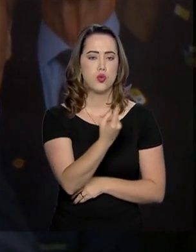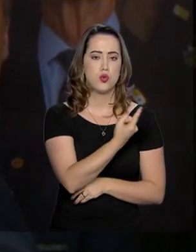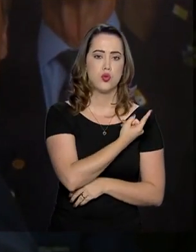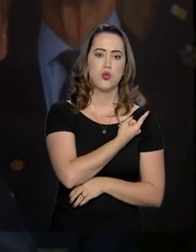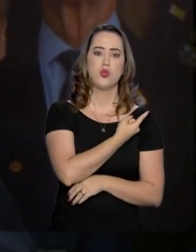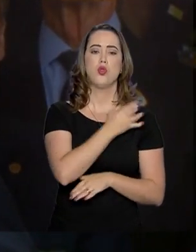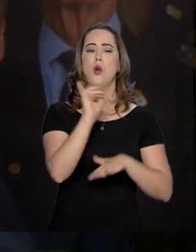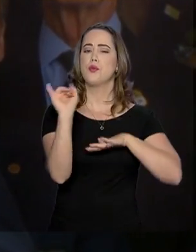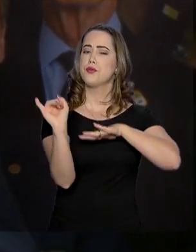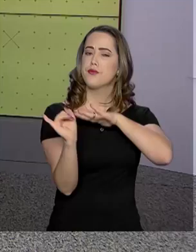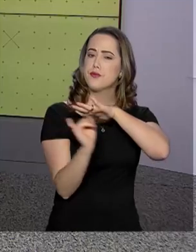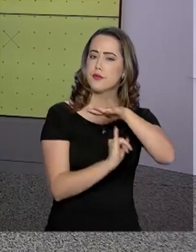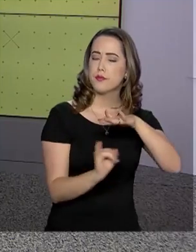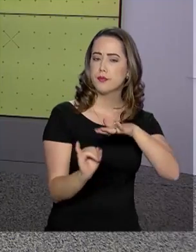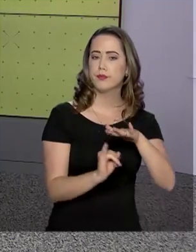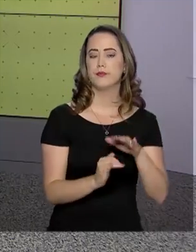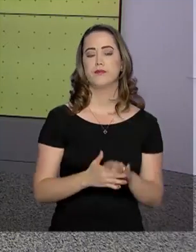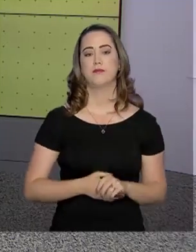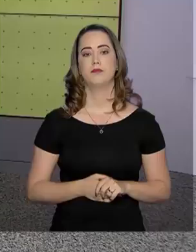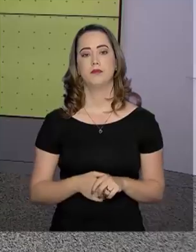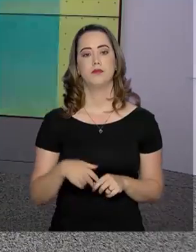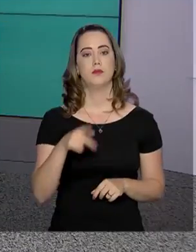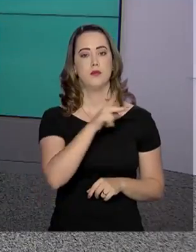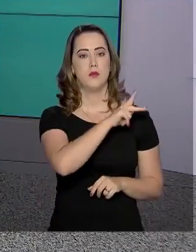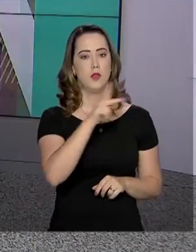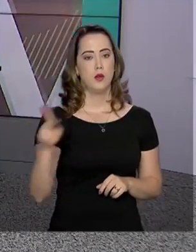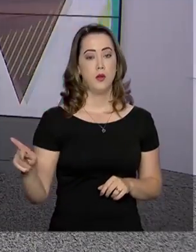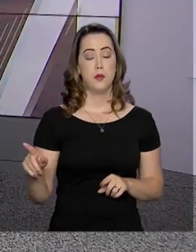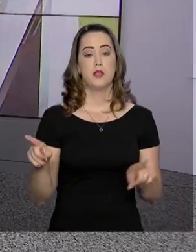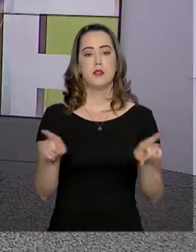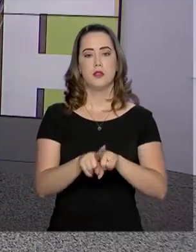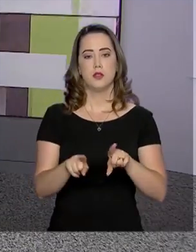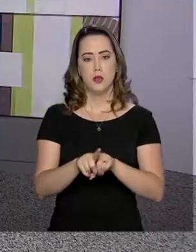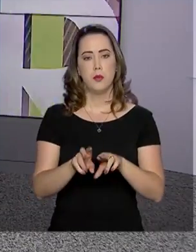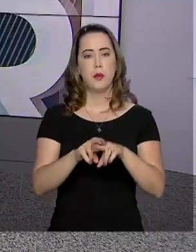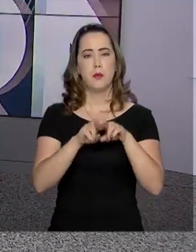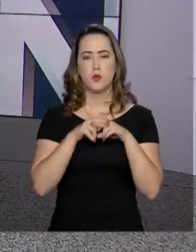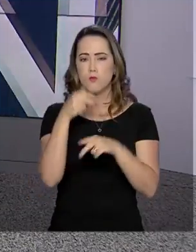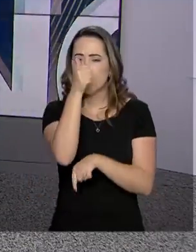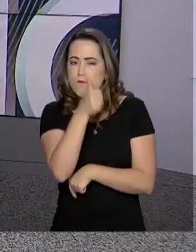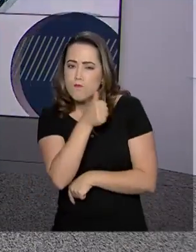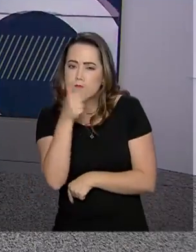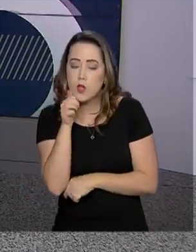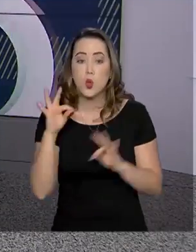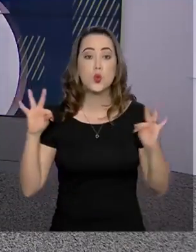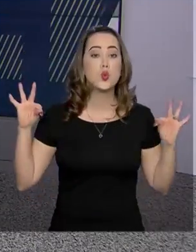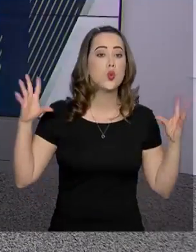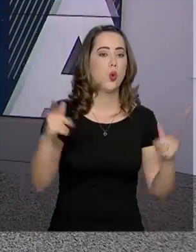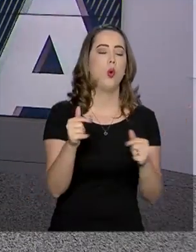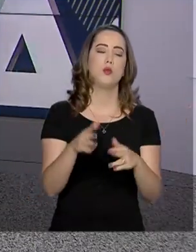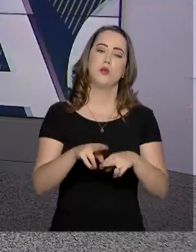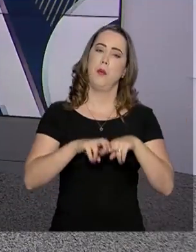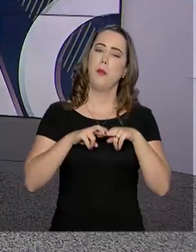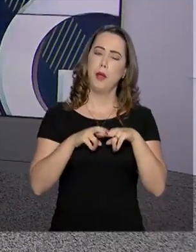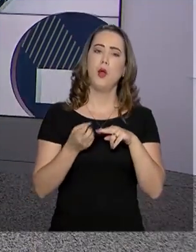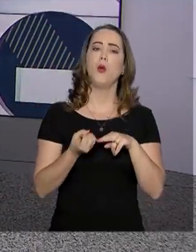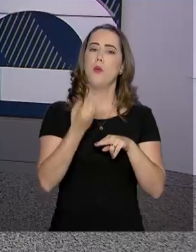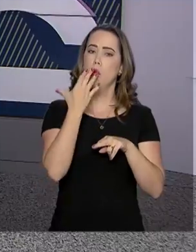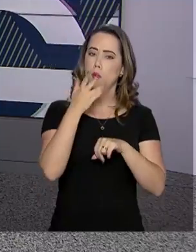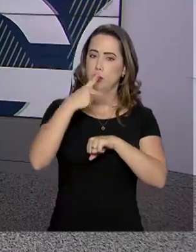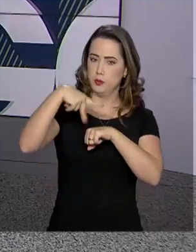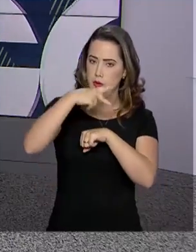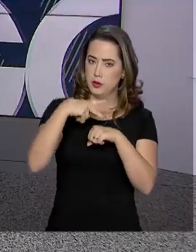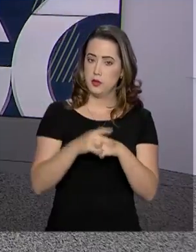instituições. O presidente também pediu o sacrifício de todos pelo bem do país e lembrou que o homem